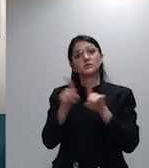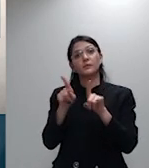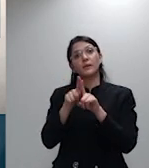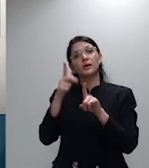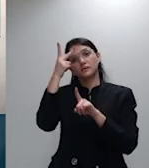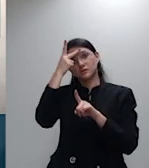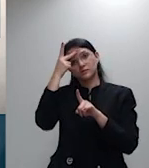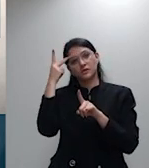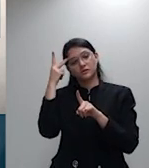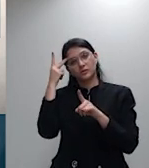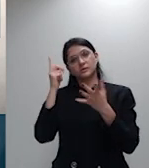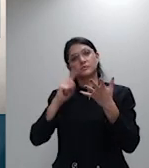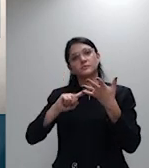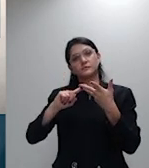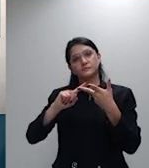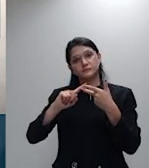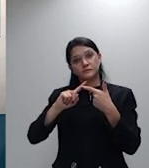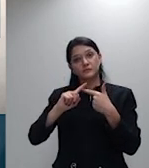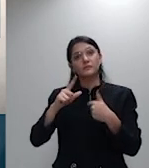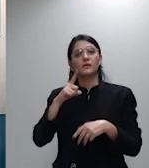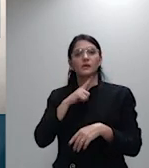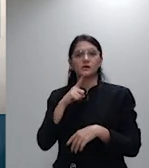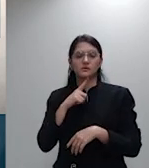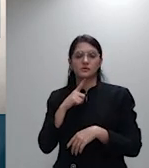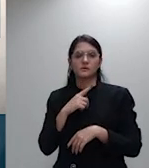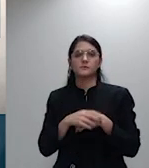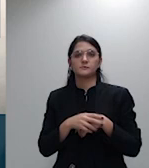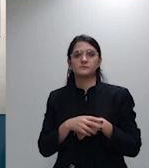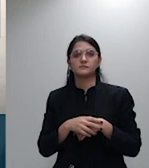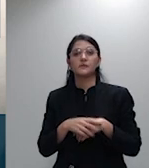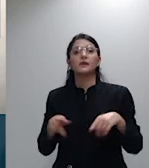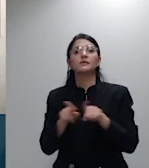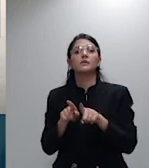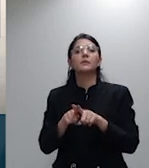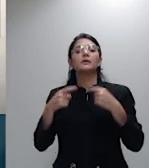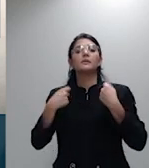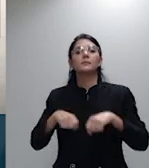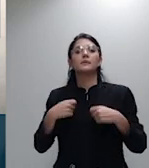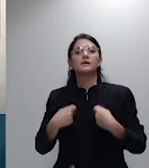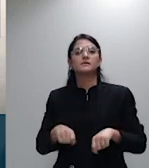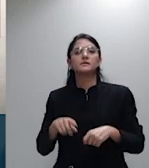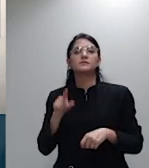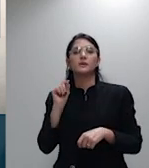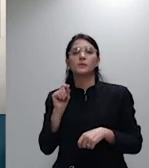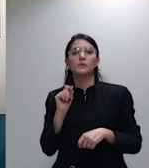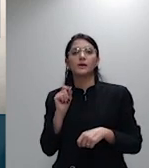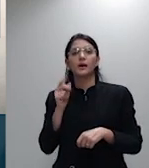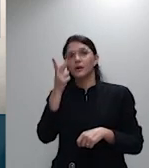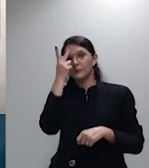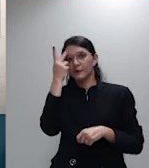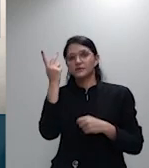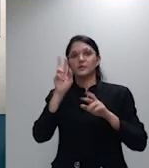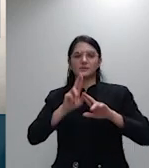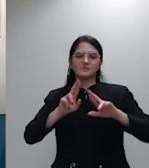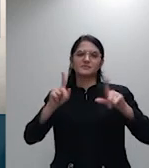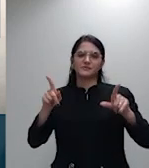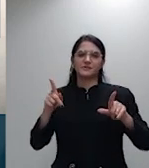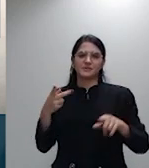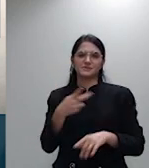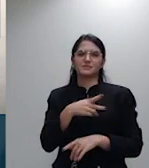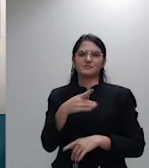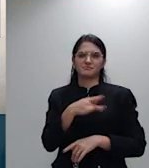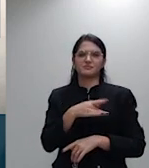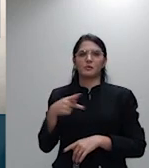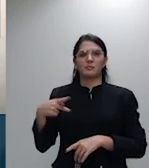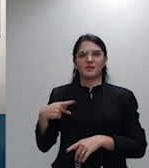a necessidade de que a parte contrária o plano de saúde na perspectiva que o